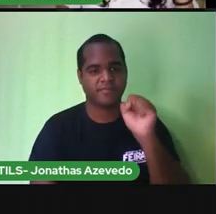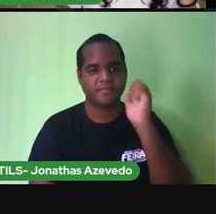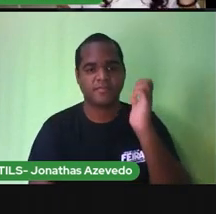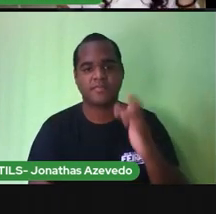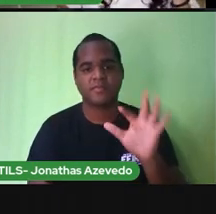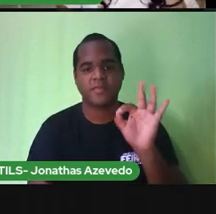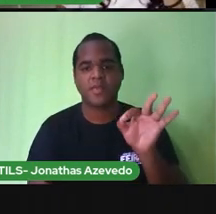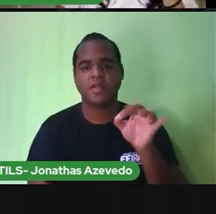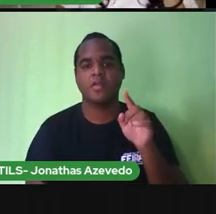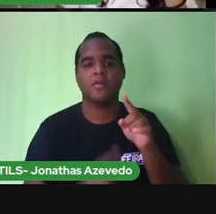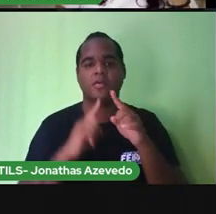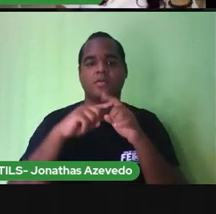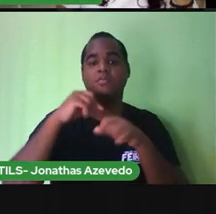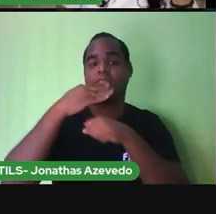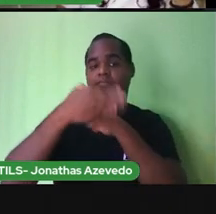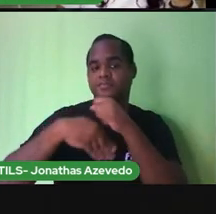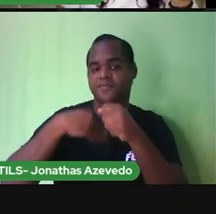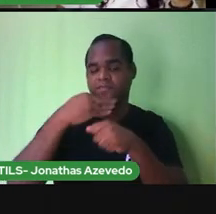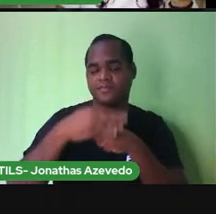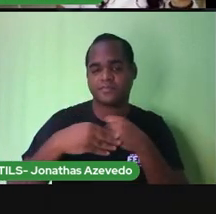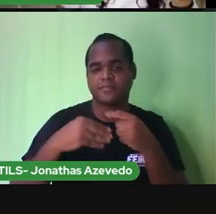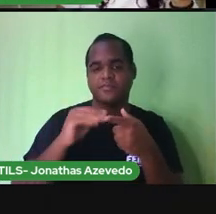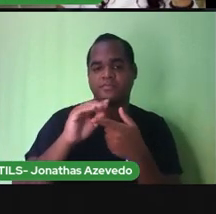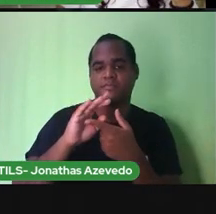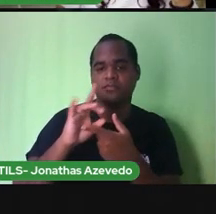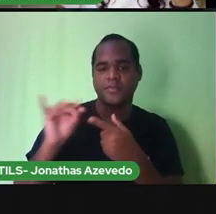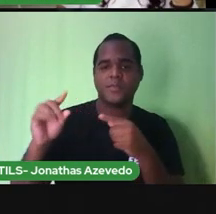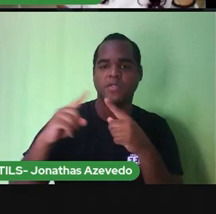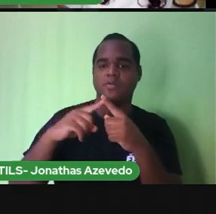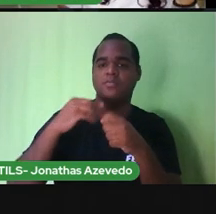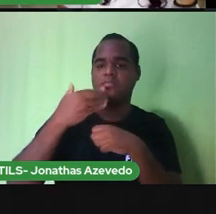no rótulo eu acho a medida de capacidade